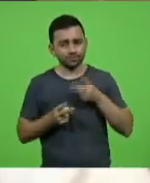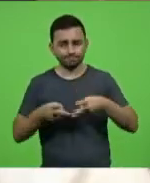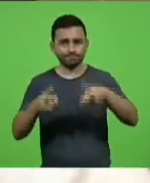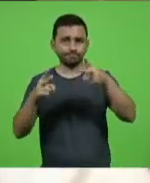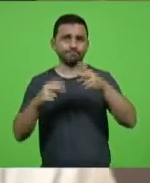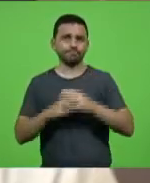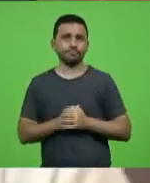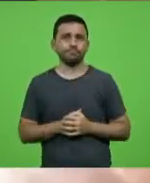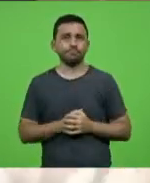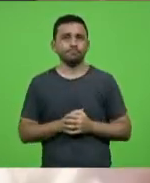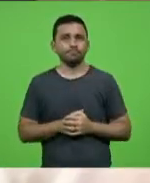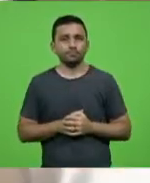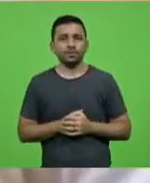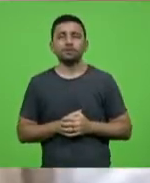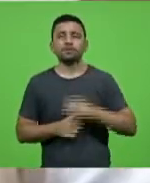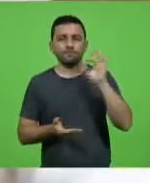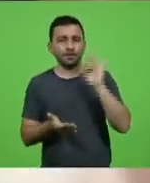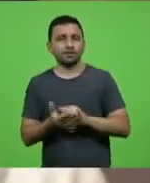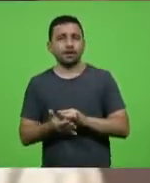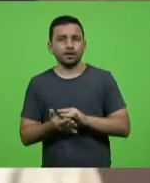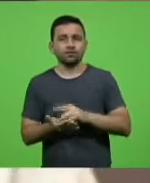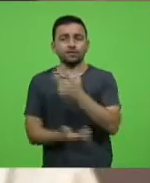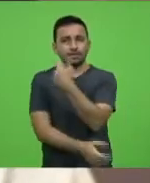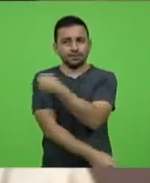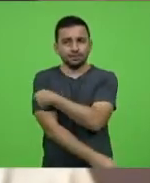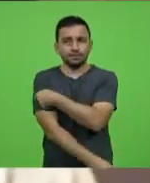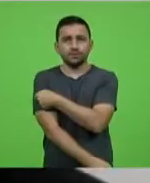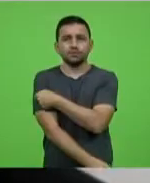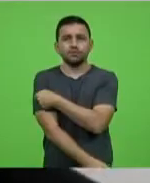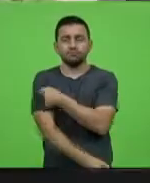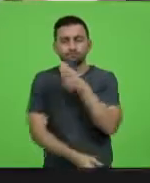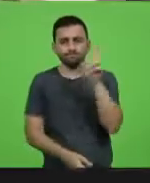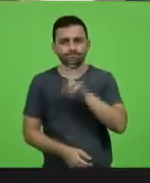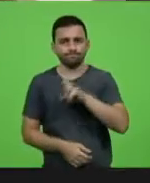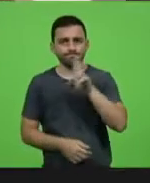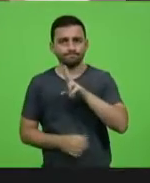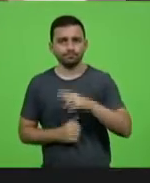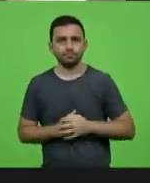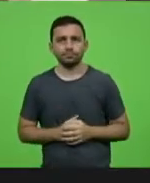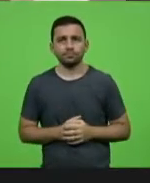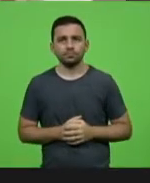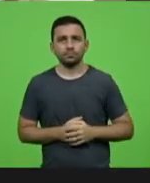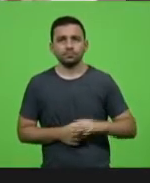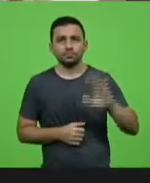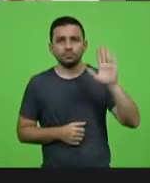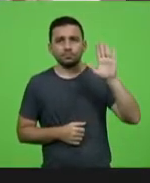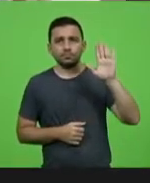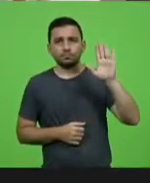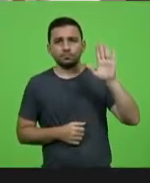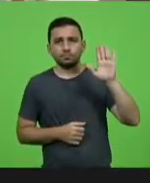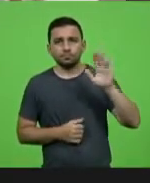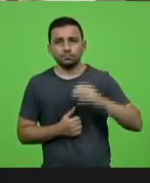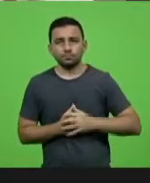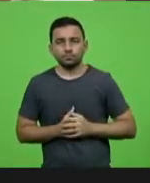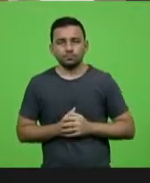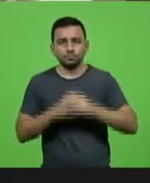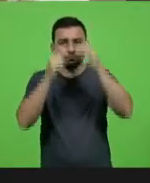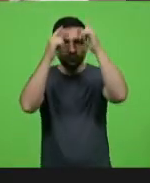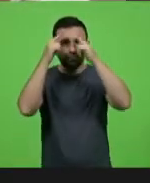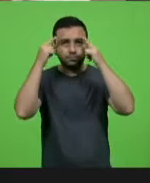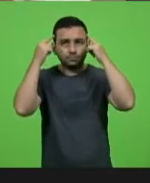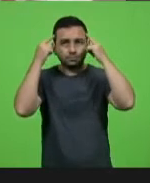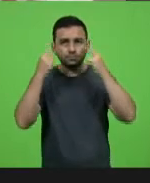deputado Maurício, porque realmente a vacina é urgente. Deputado Fabiano, deputado Neudir Sareta, deputado